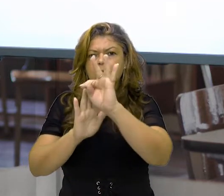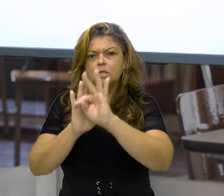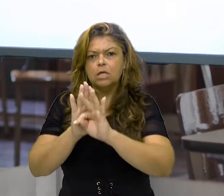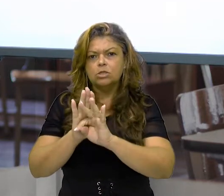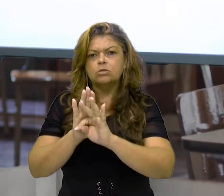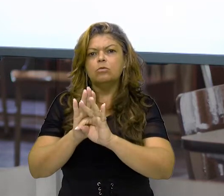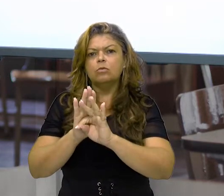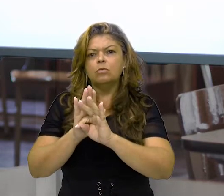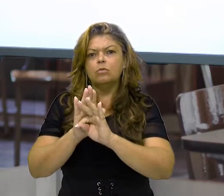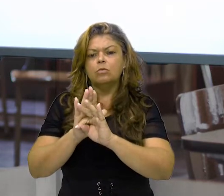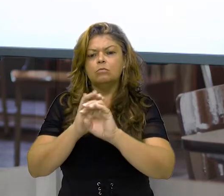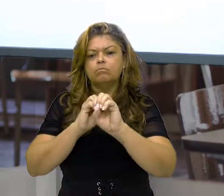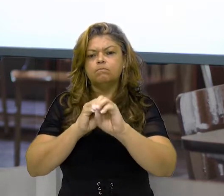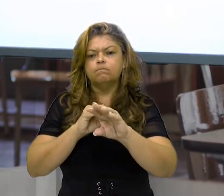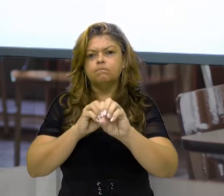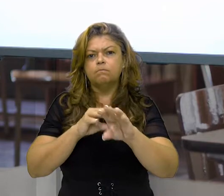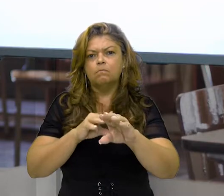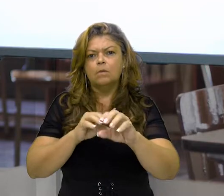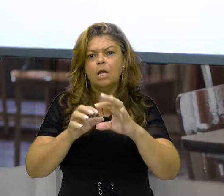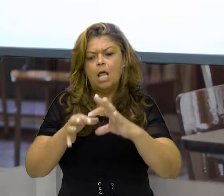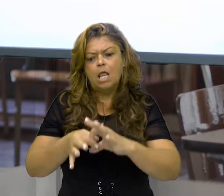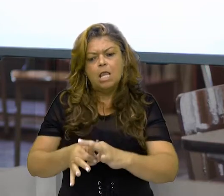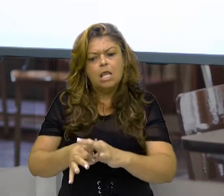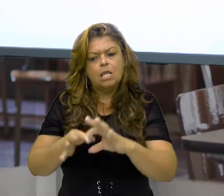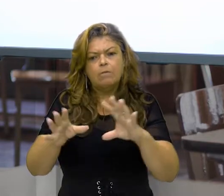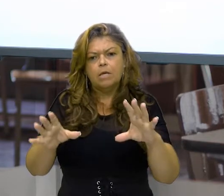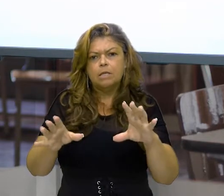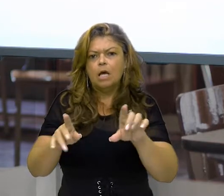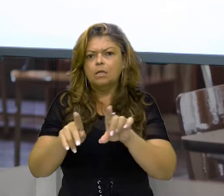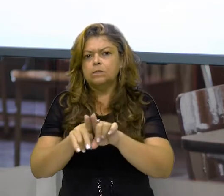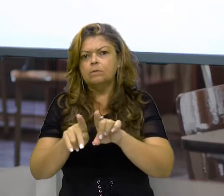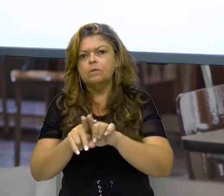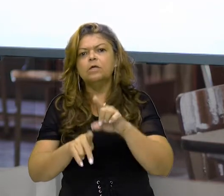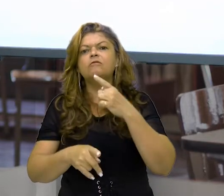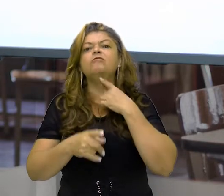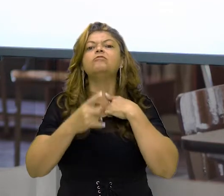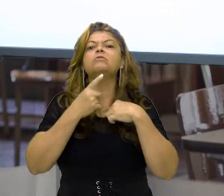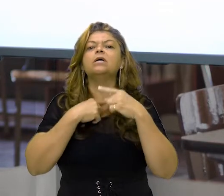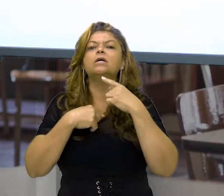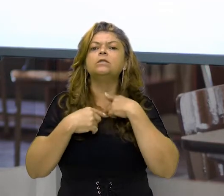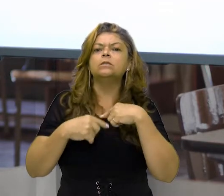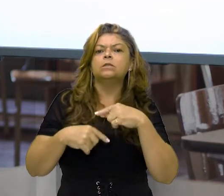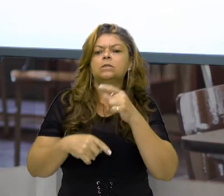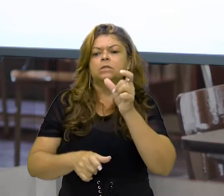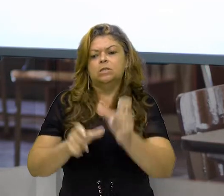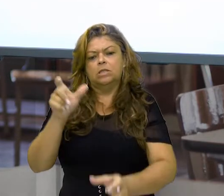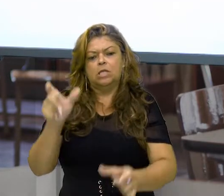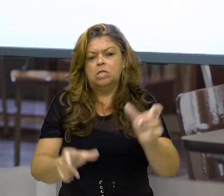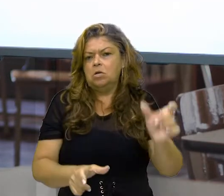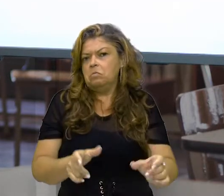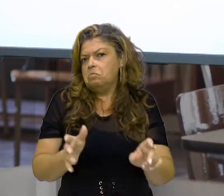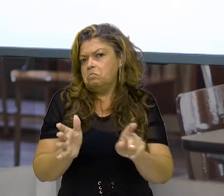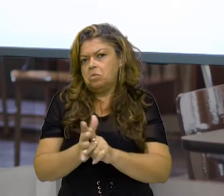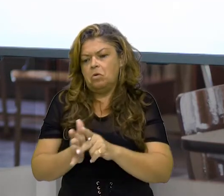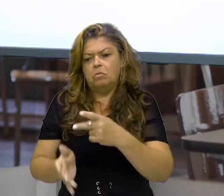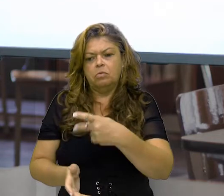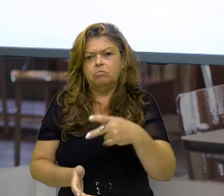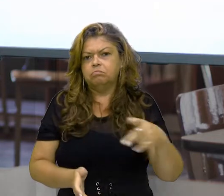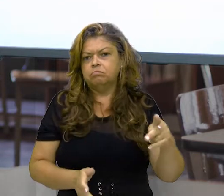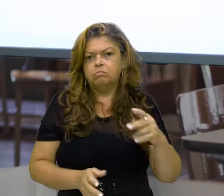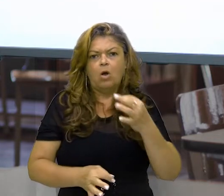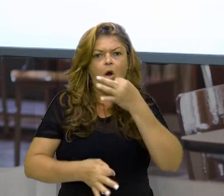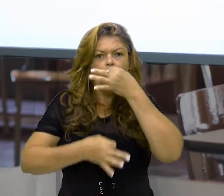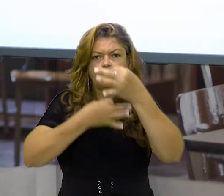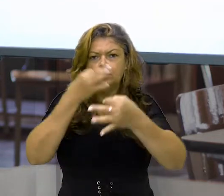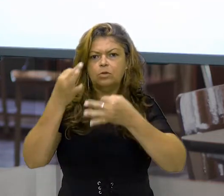liberdade de pensamento, de crenças, de convicções. Então, essa aula de hoje, inicialmente, a gente vai ver um pouquinho sobre isso.